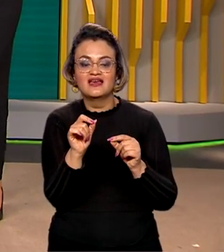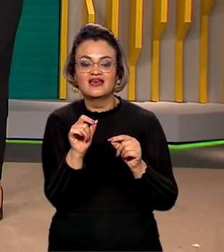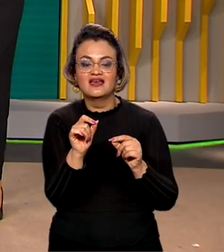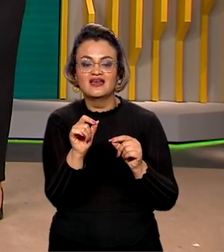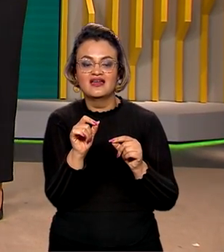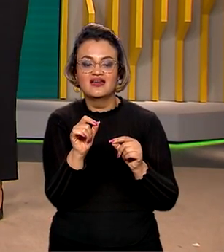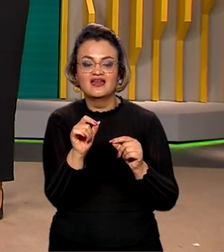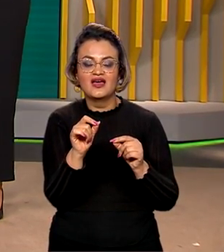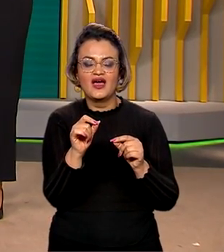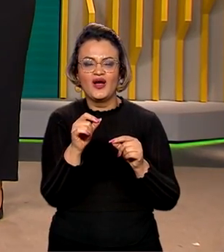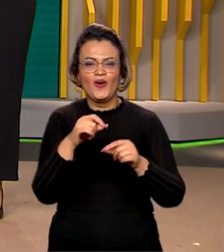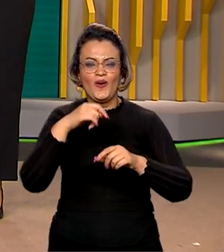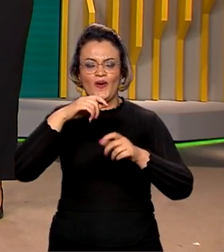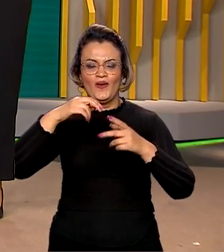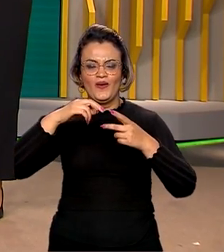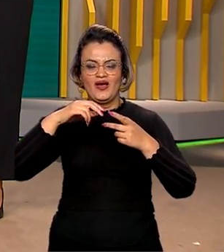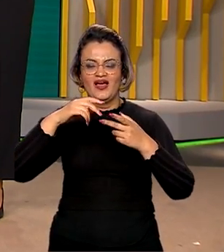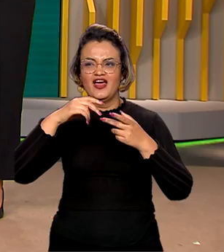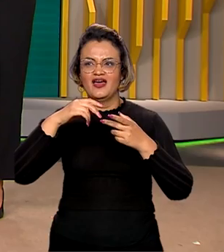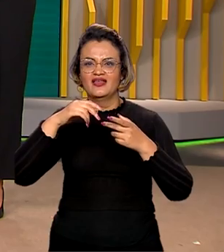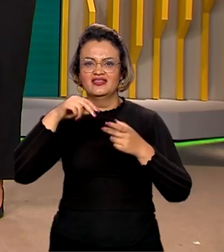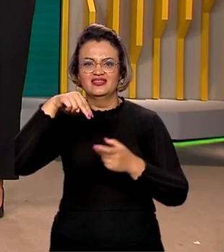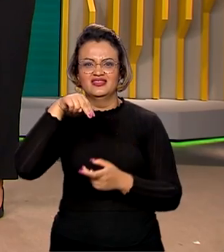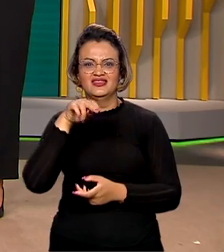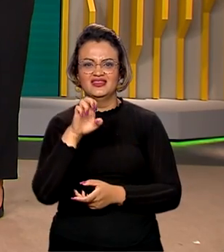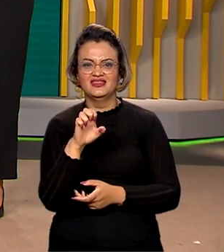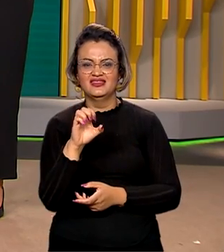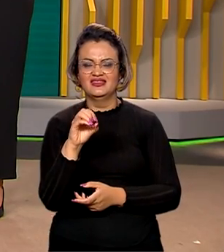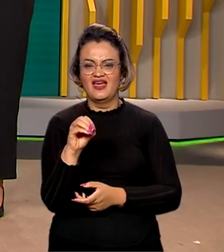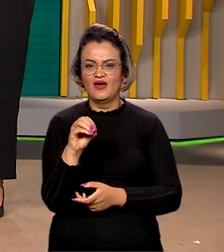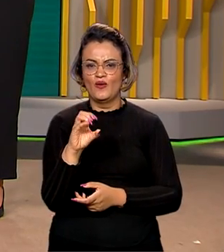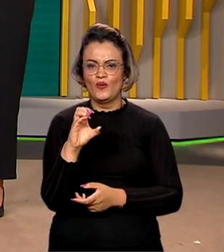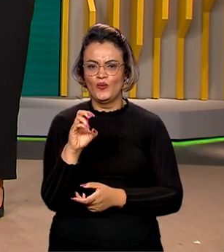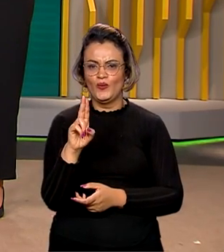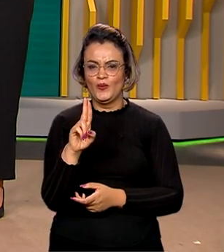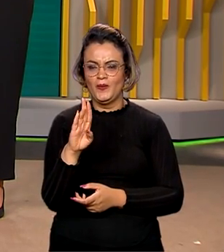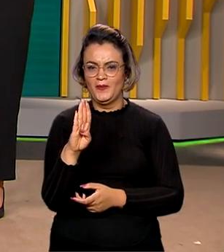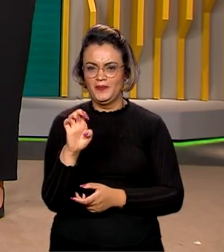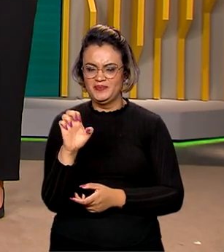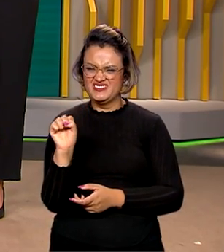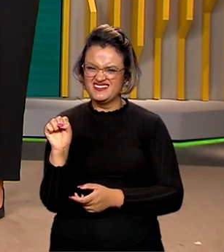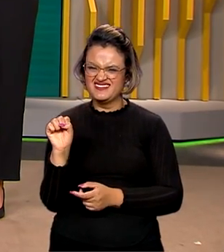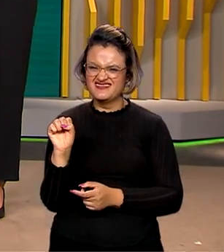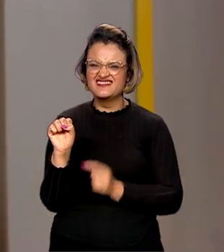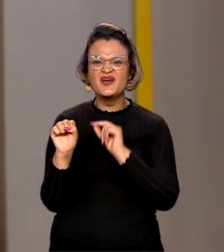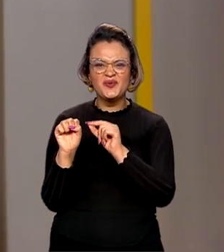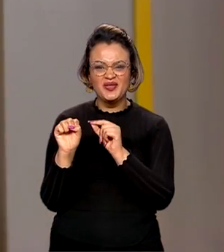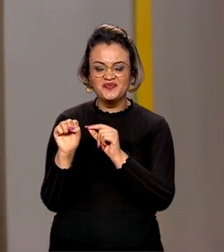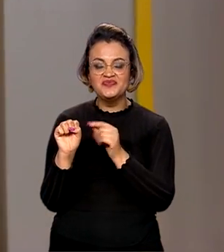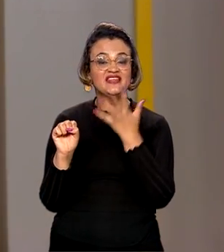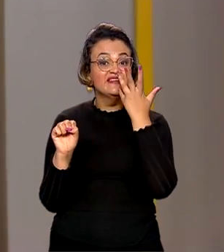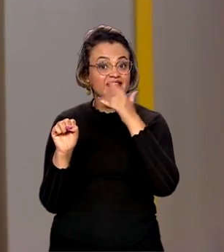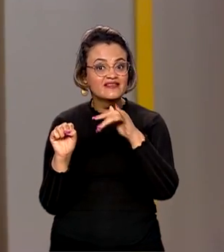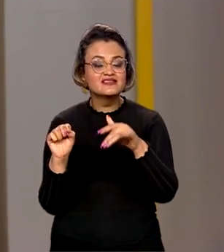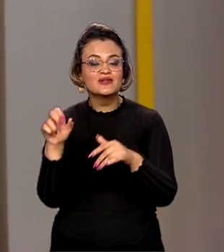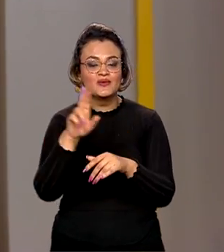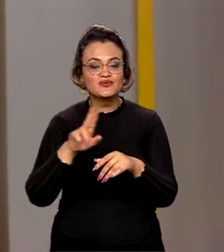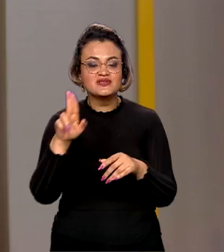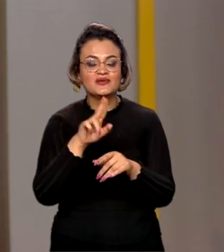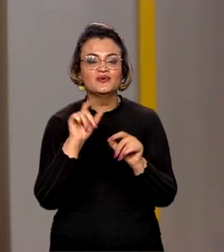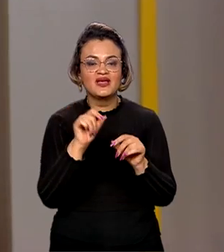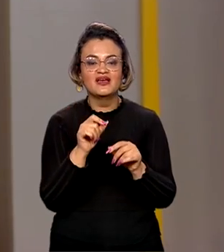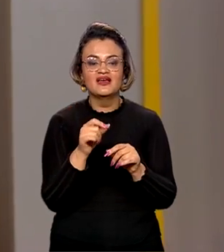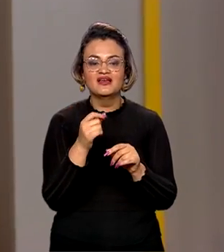esferas coloridas, os chamados neocubes. Pois é, Roberto, isso virou uma febre entre as crianças que vão criando